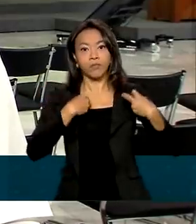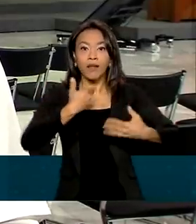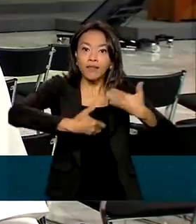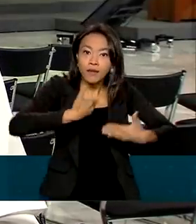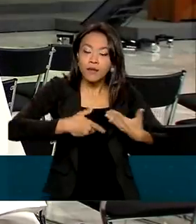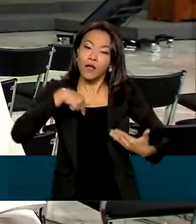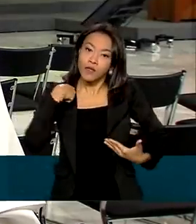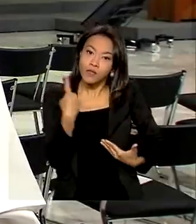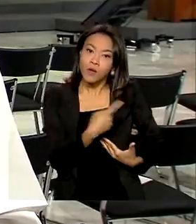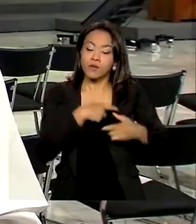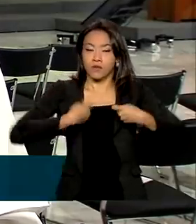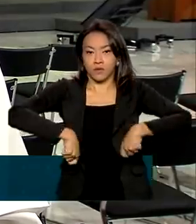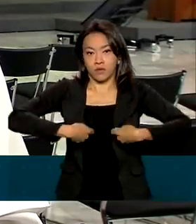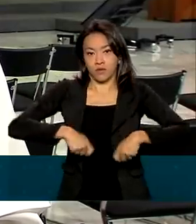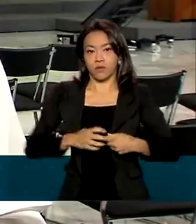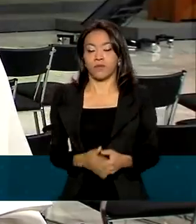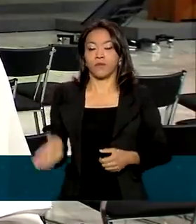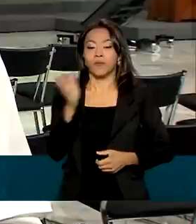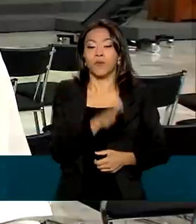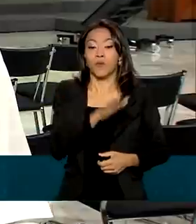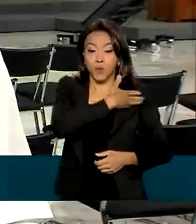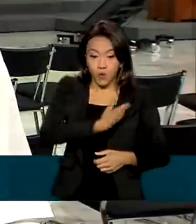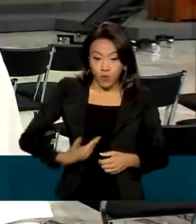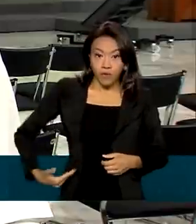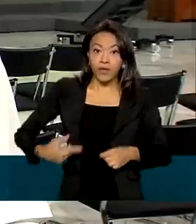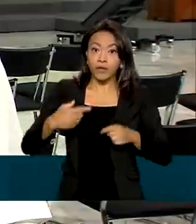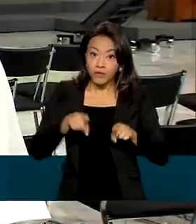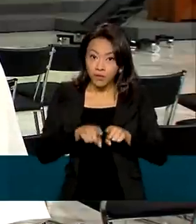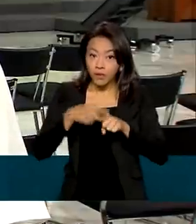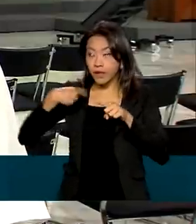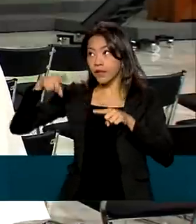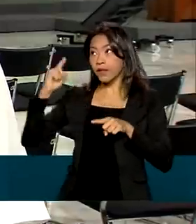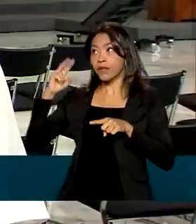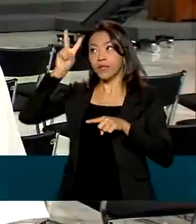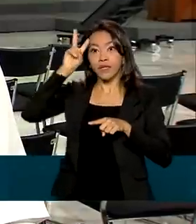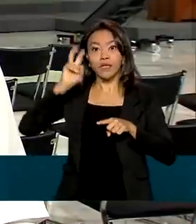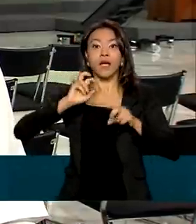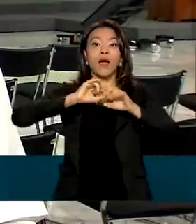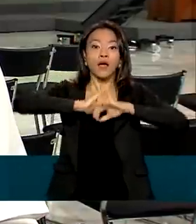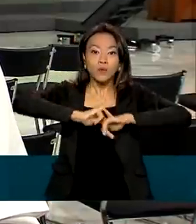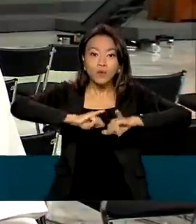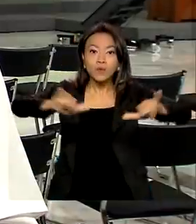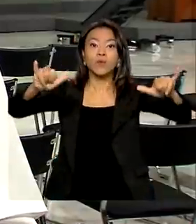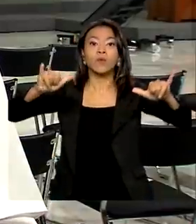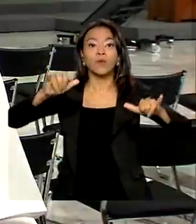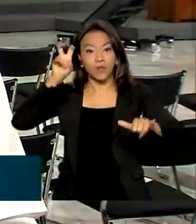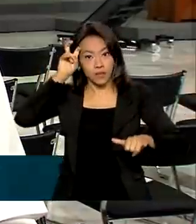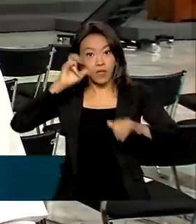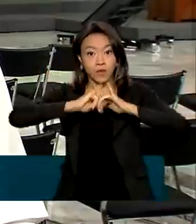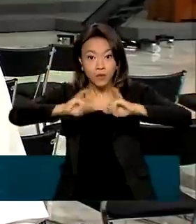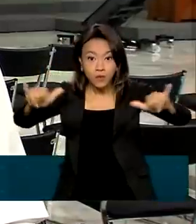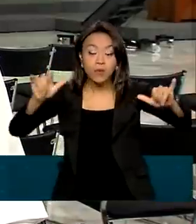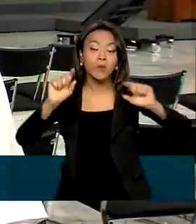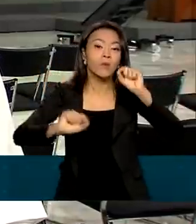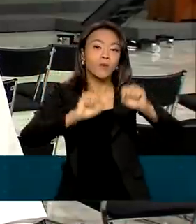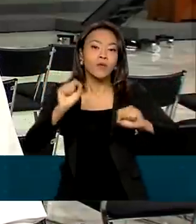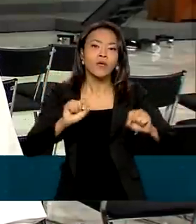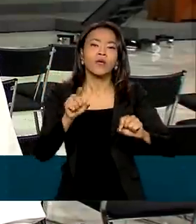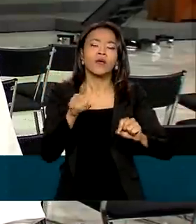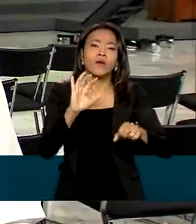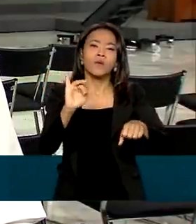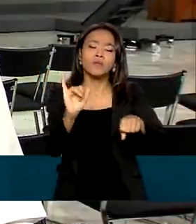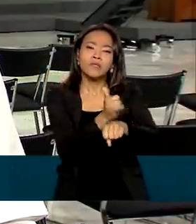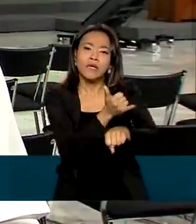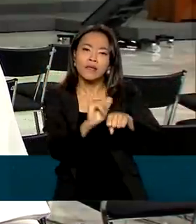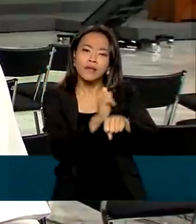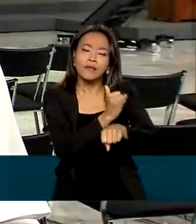federal também anunciou nesta quinta-feira a linha de cuidado para pessoas com condições raras. É um instrumento de apoio às redes de